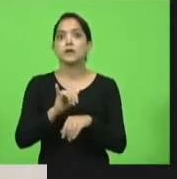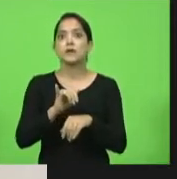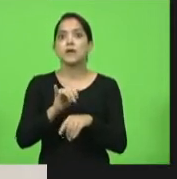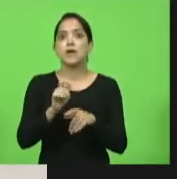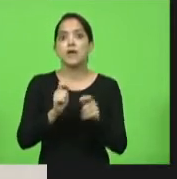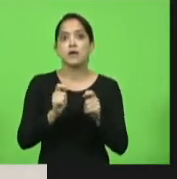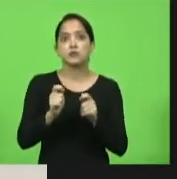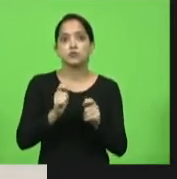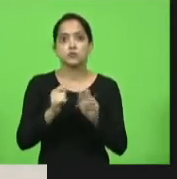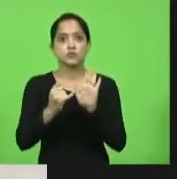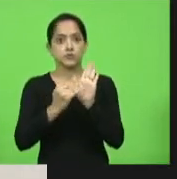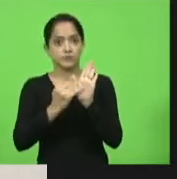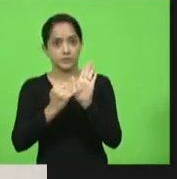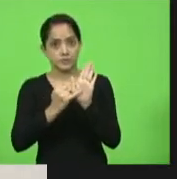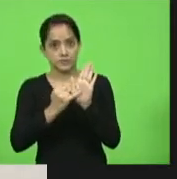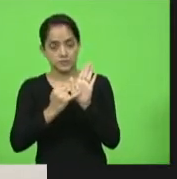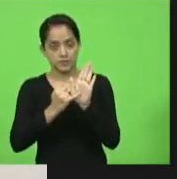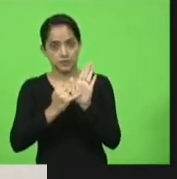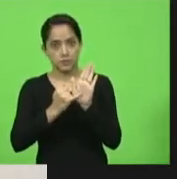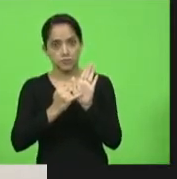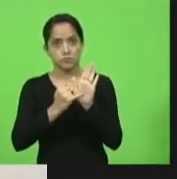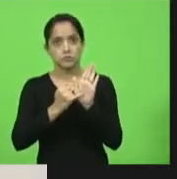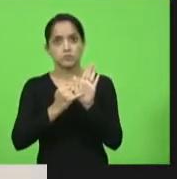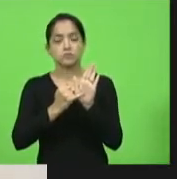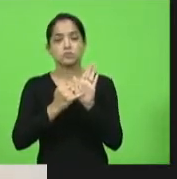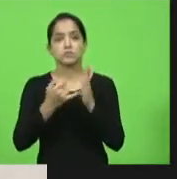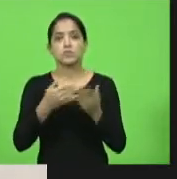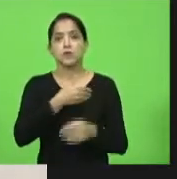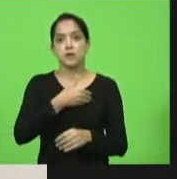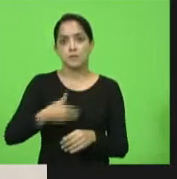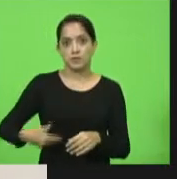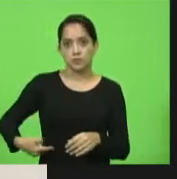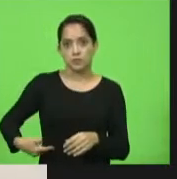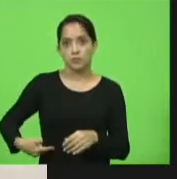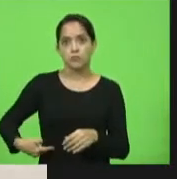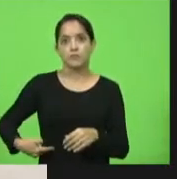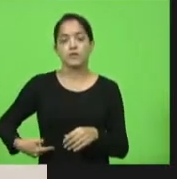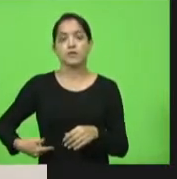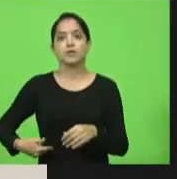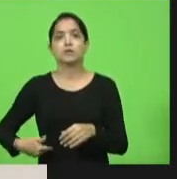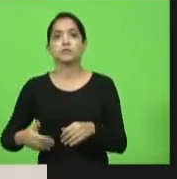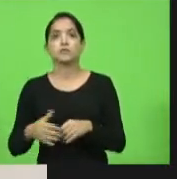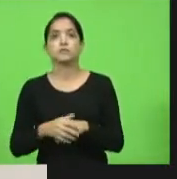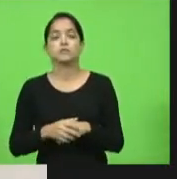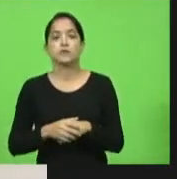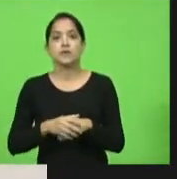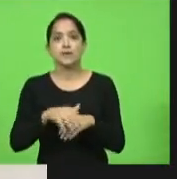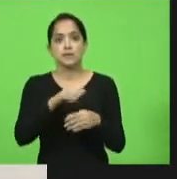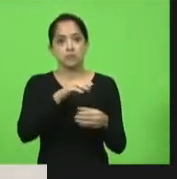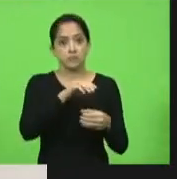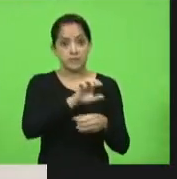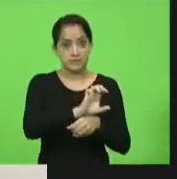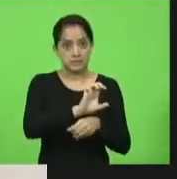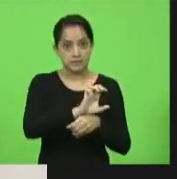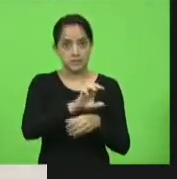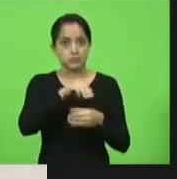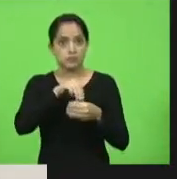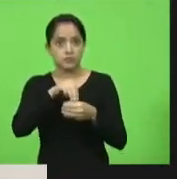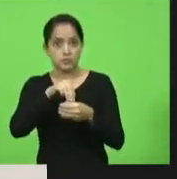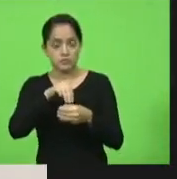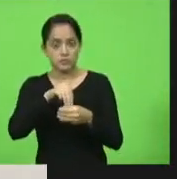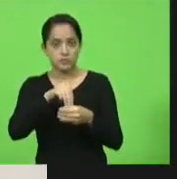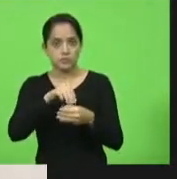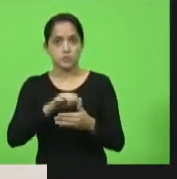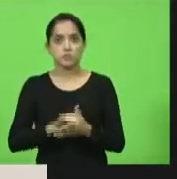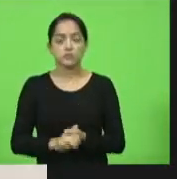para a União, Estados e Municípios. E, nesse sentido,